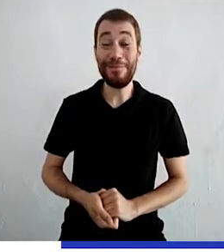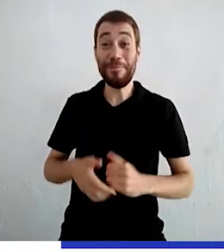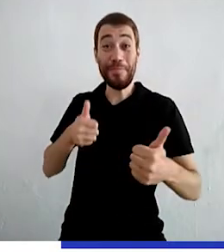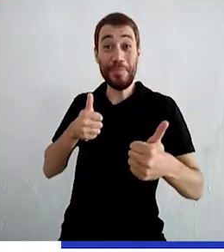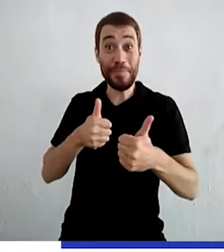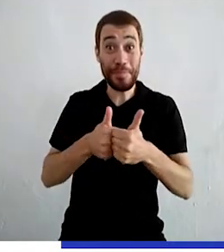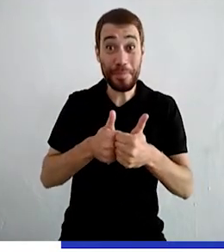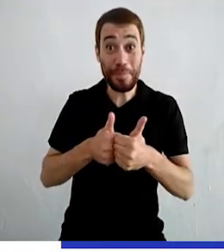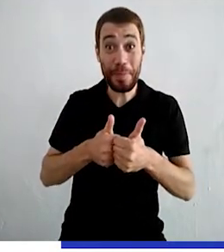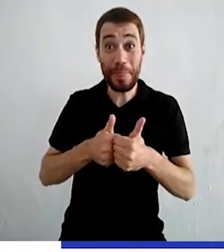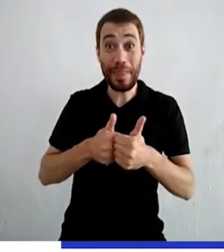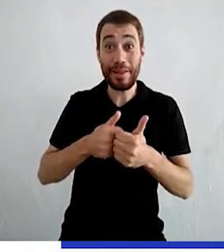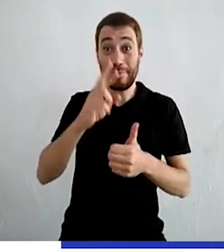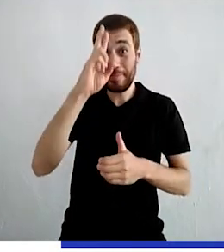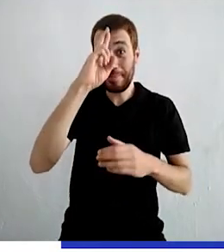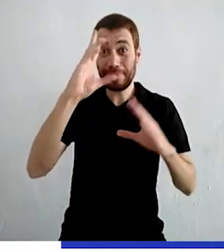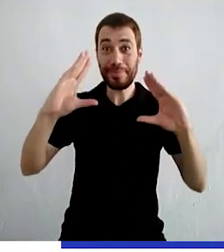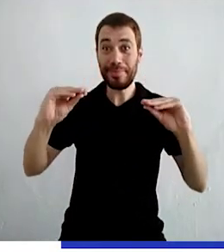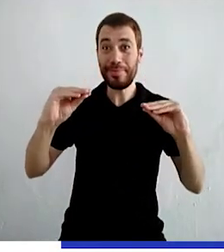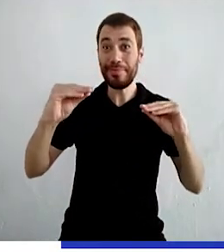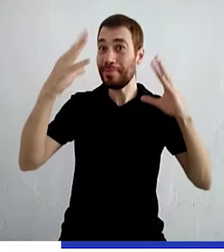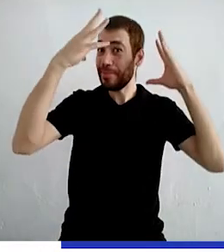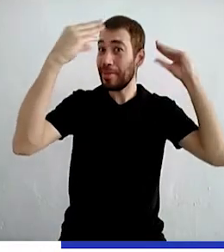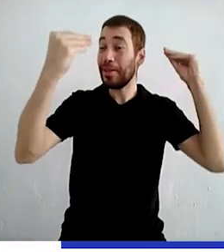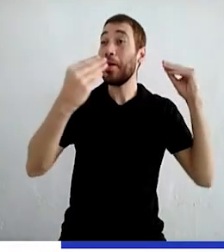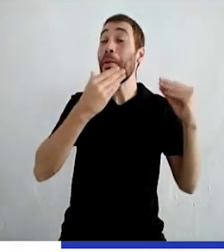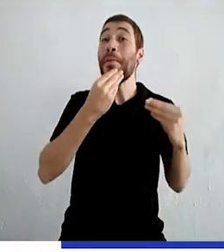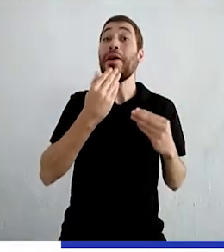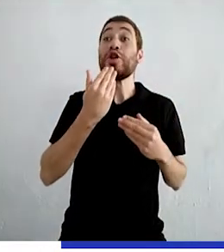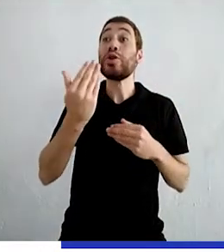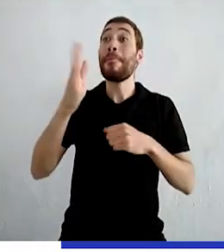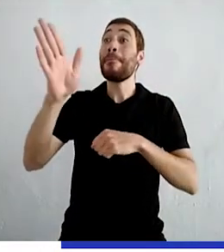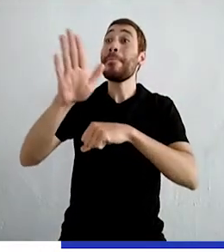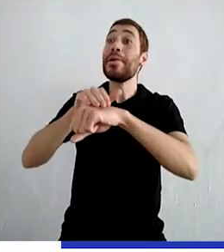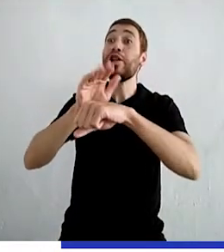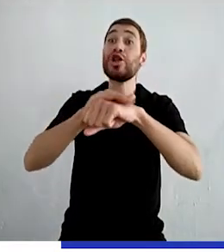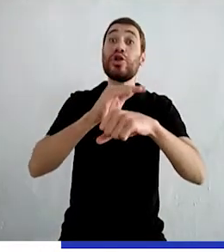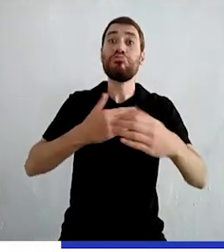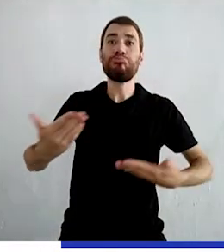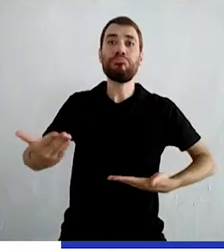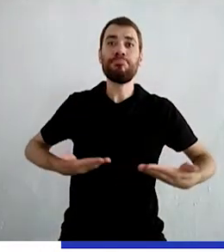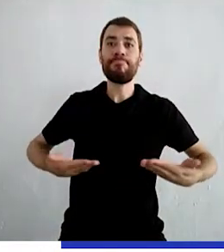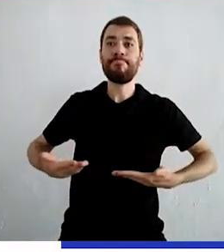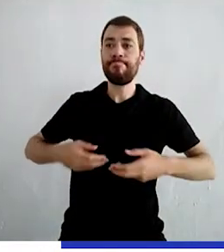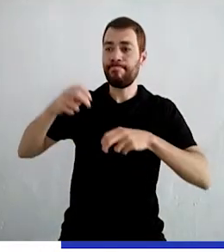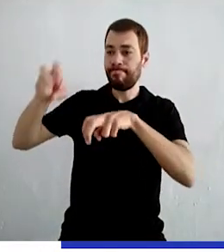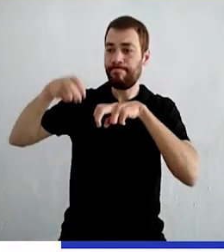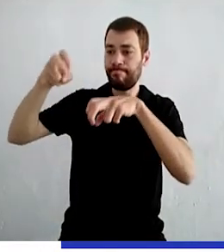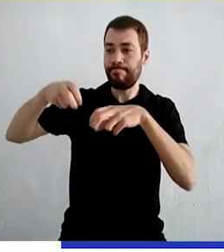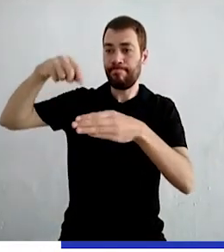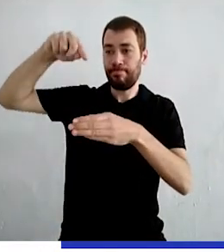Perto da meia-noite, o príncipe chamou os criados e mandou abrir um buraco